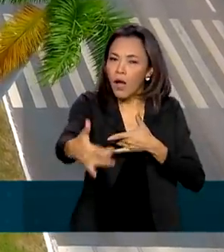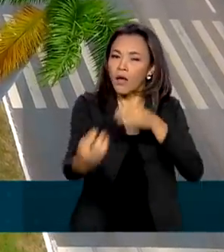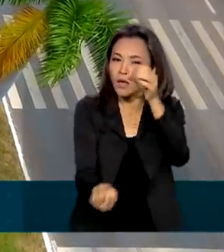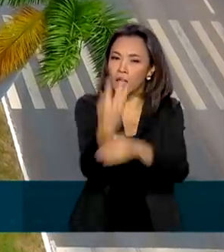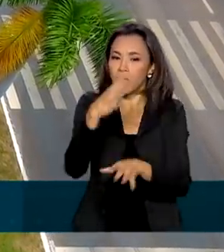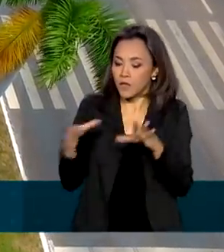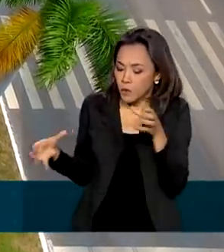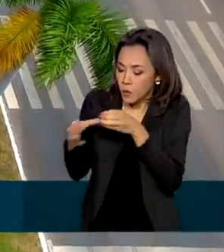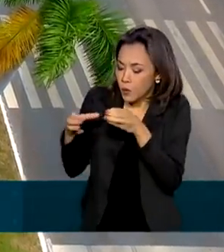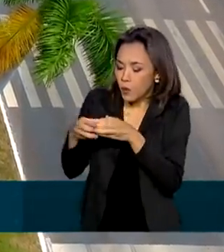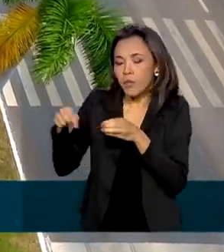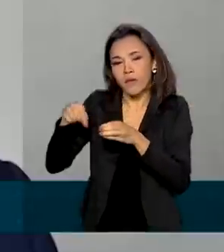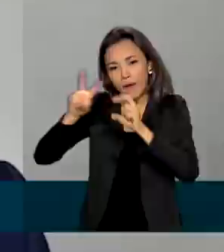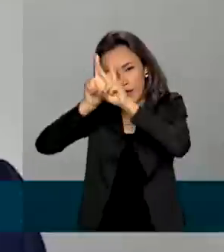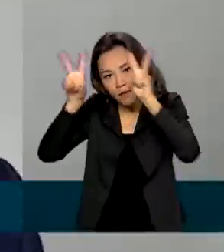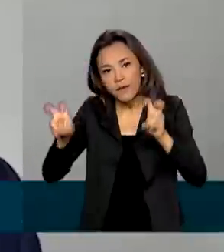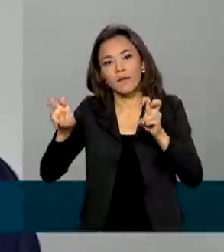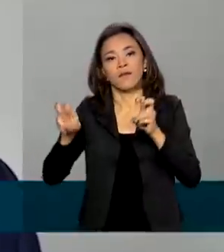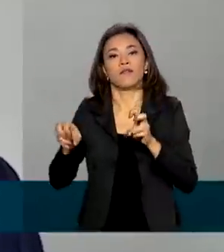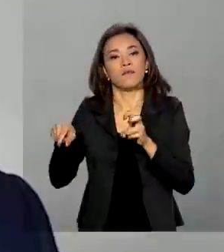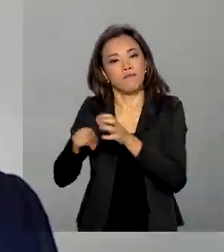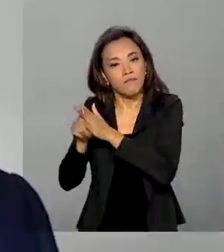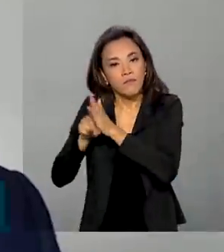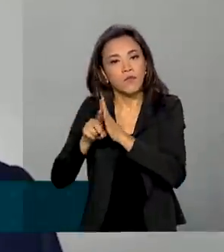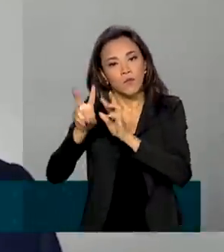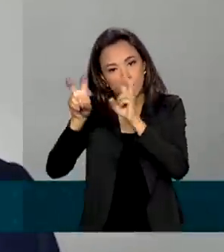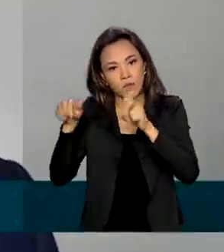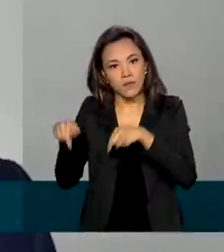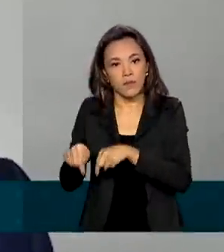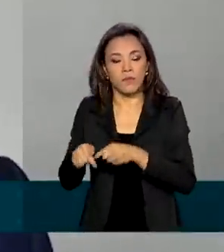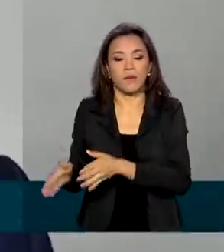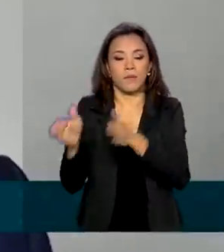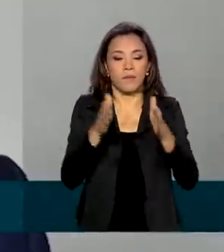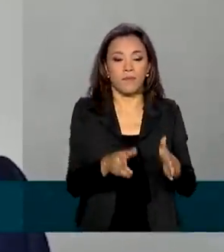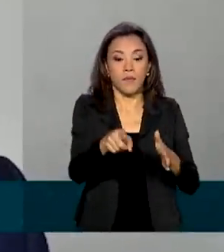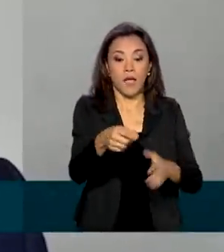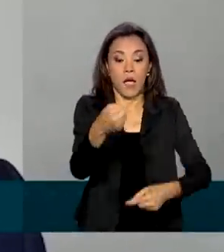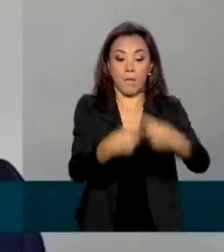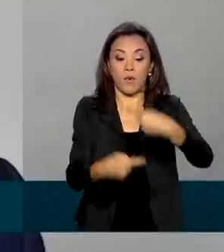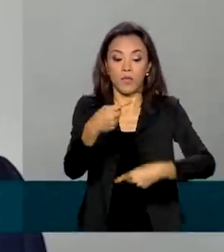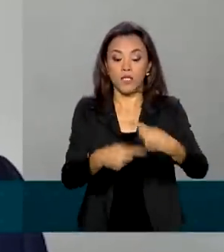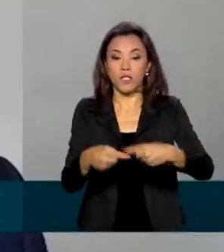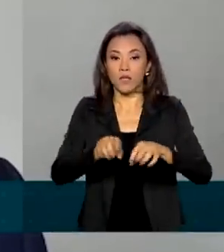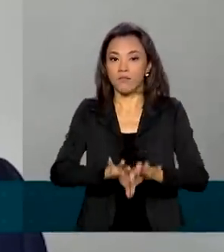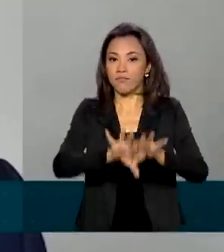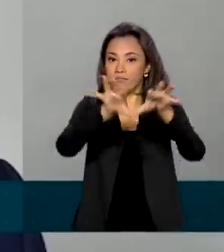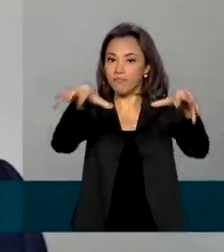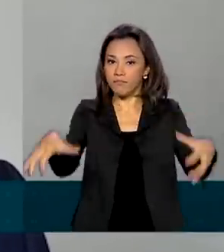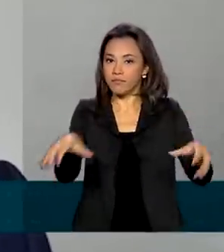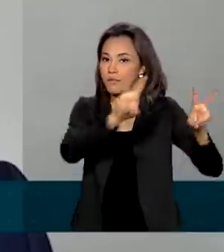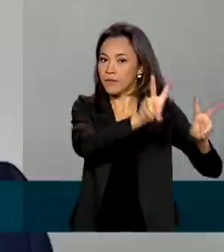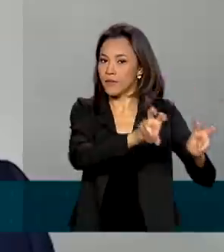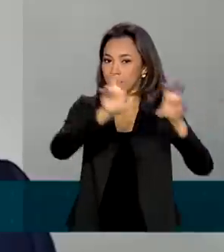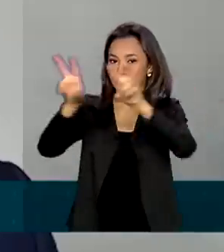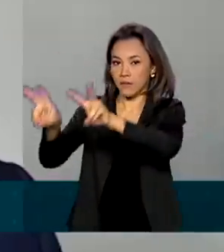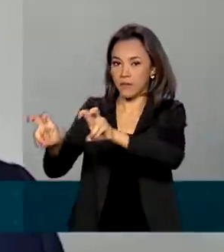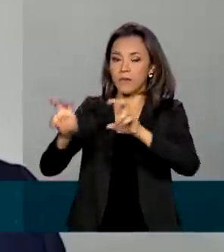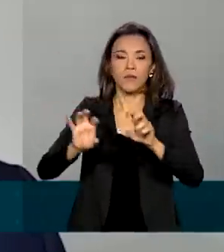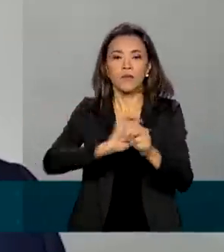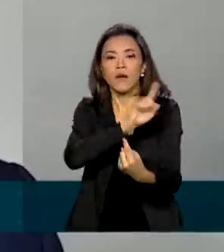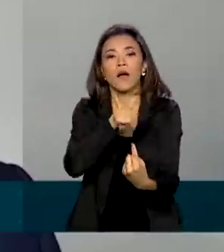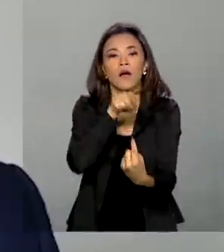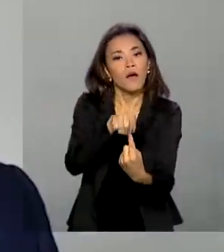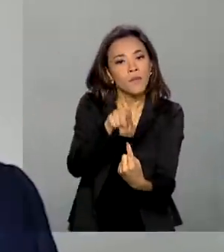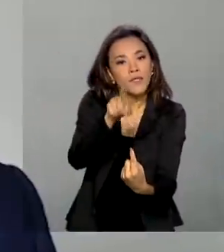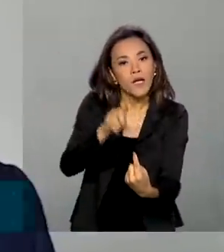especificamente desse assunto. A política foi dividida em eixos temáticos que visam resolver os